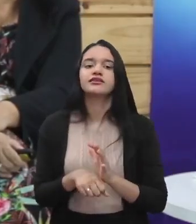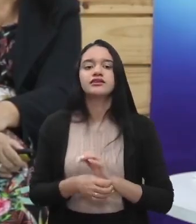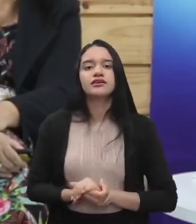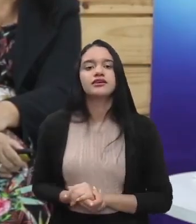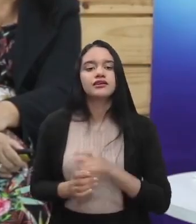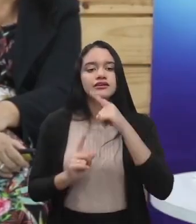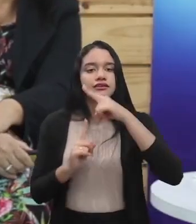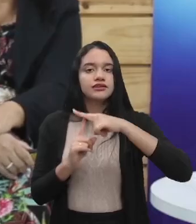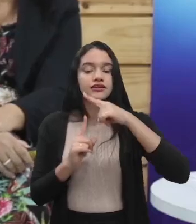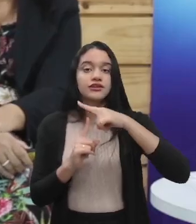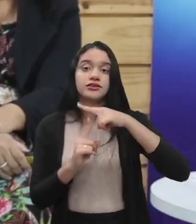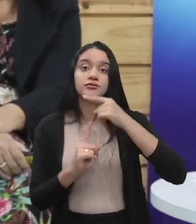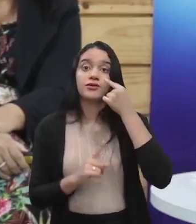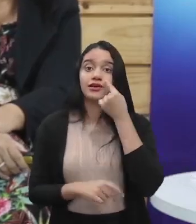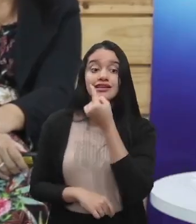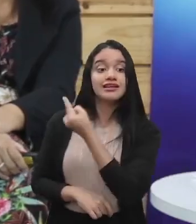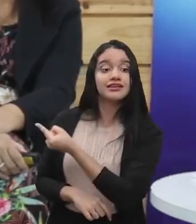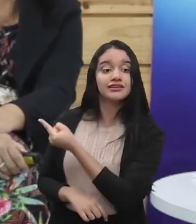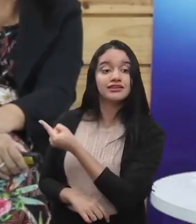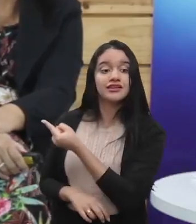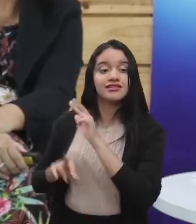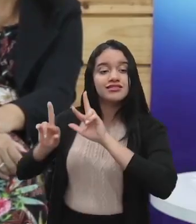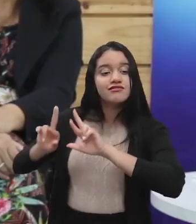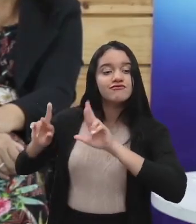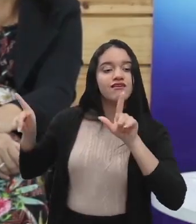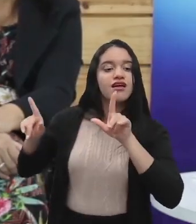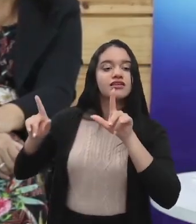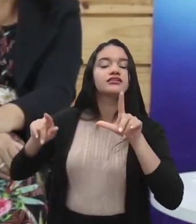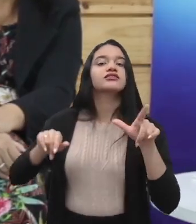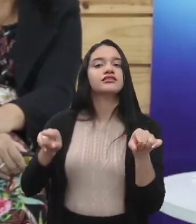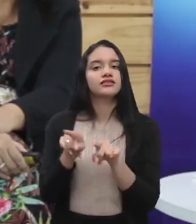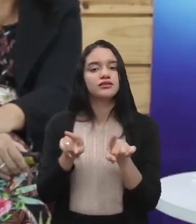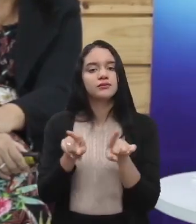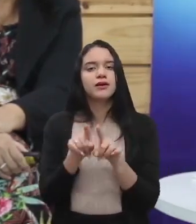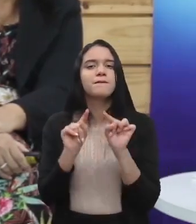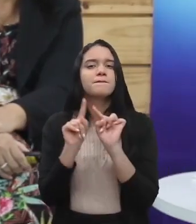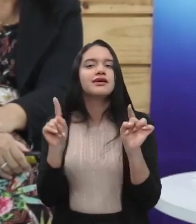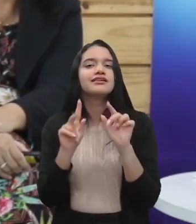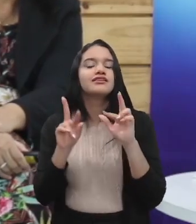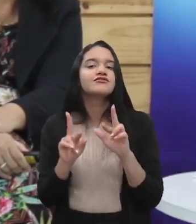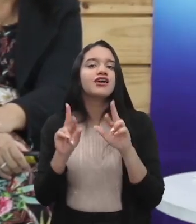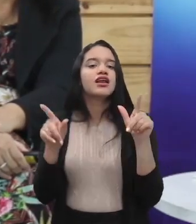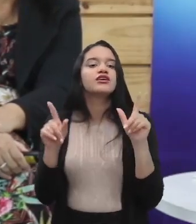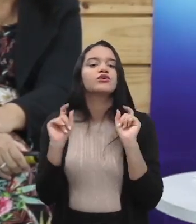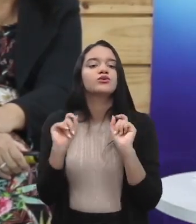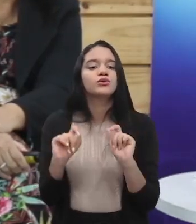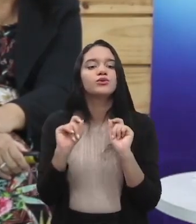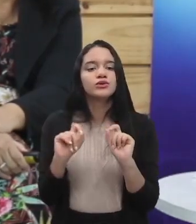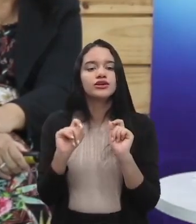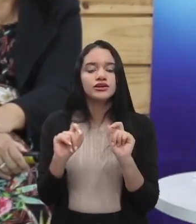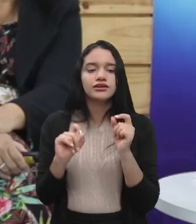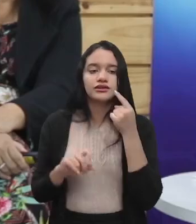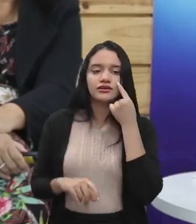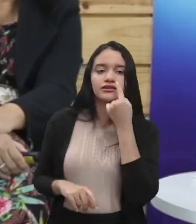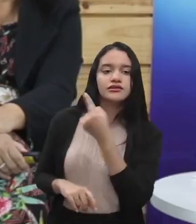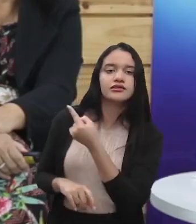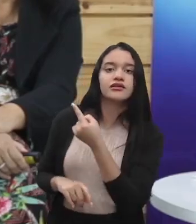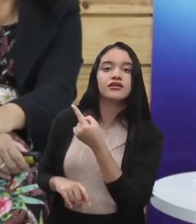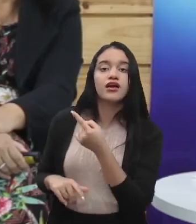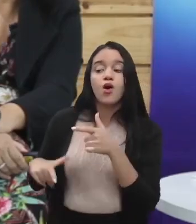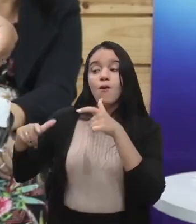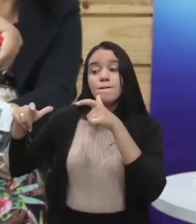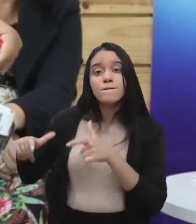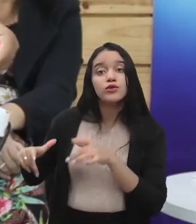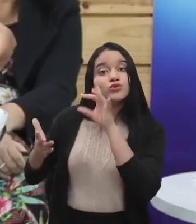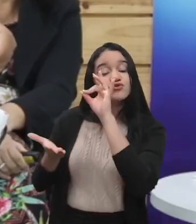tipo de trava-quedas aqui é diferente. Também possui um mosquetão, mas a diferença dele é que ele vai ficar atrelado ao ponto fixo,